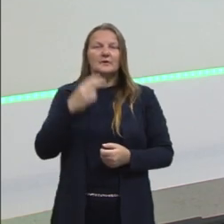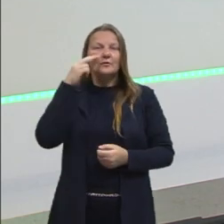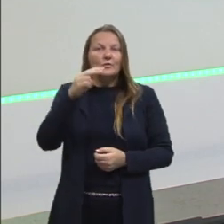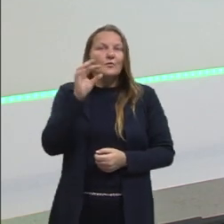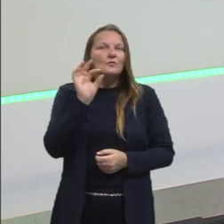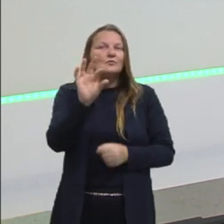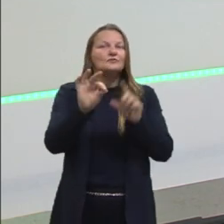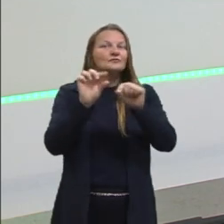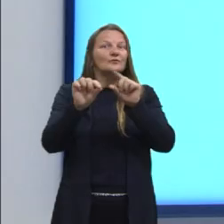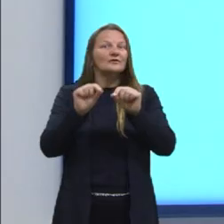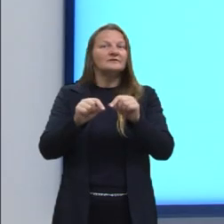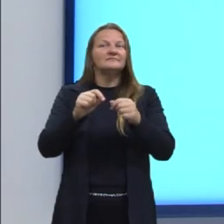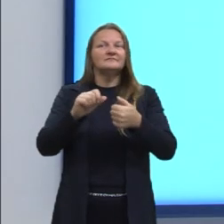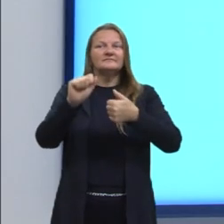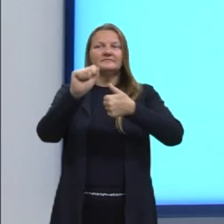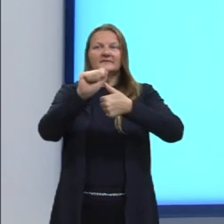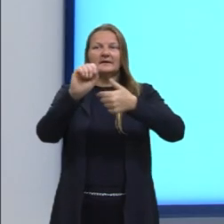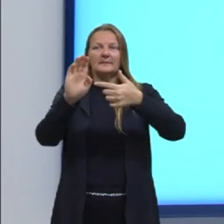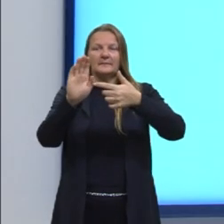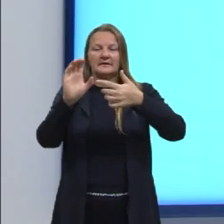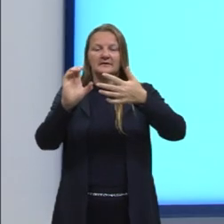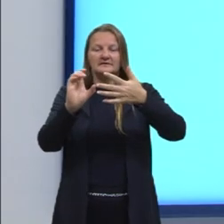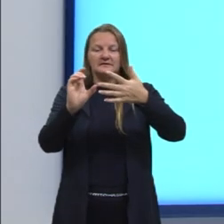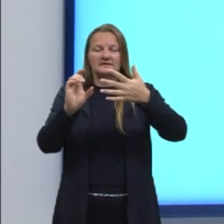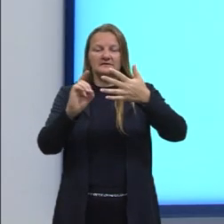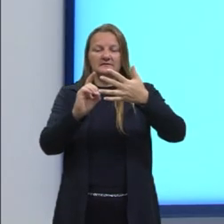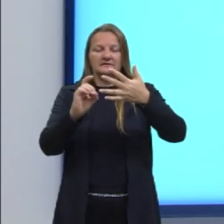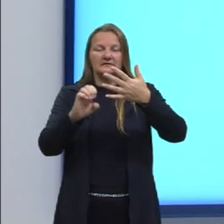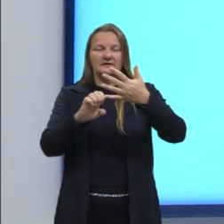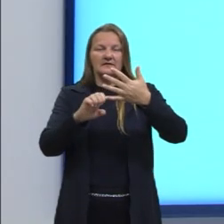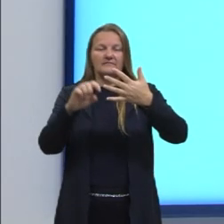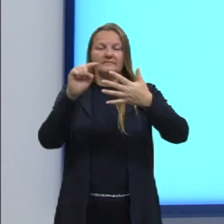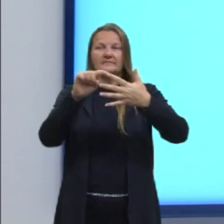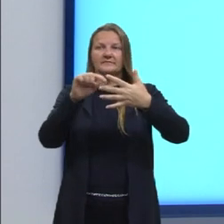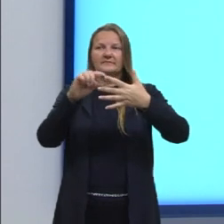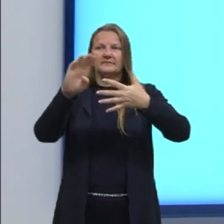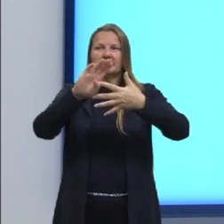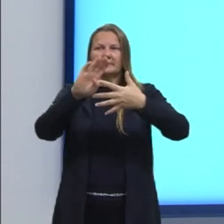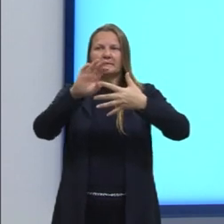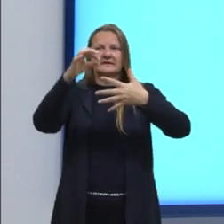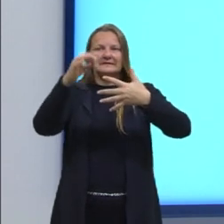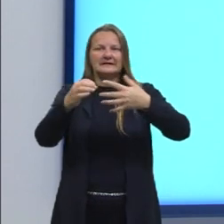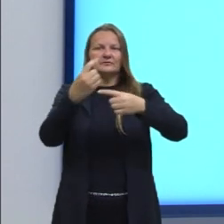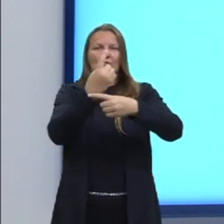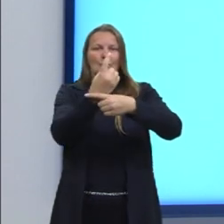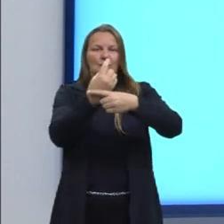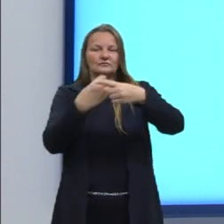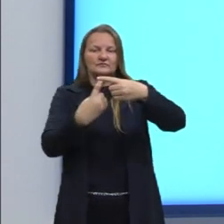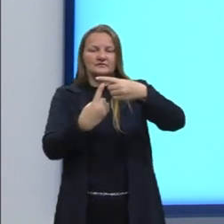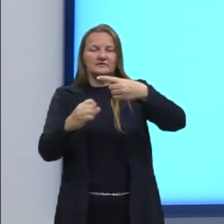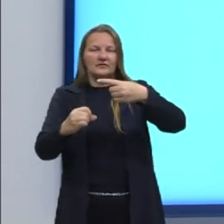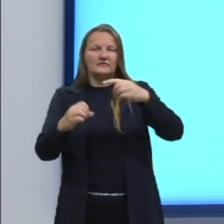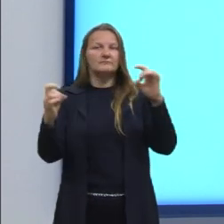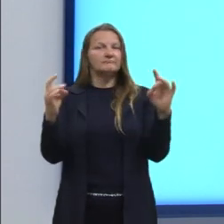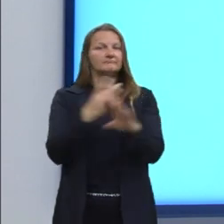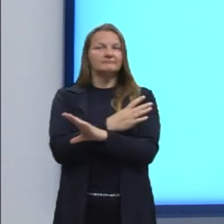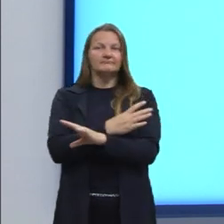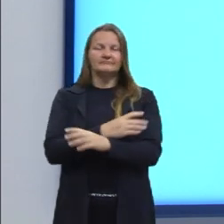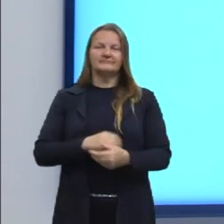marcamos a alternativa correta, que seria a letra B. Prontinho, mais uma questão resolvida.